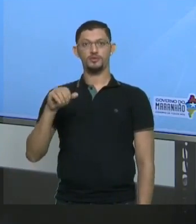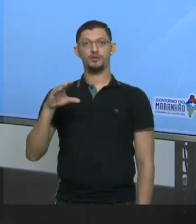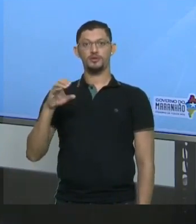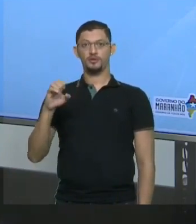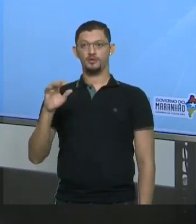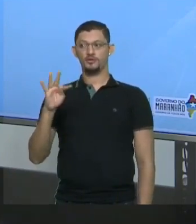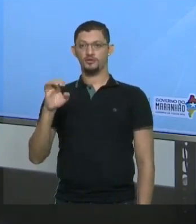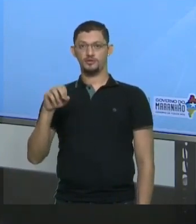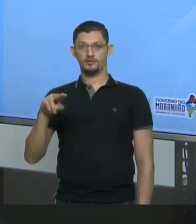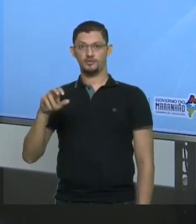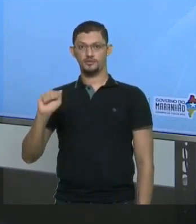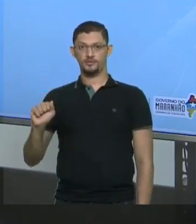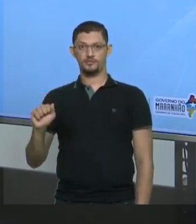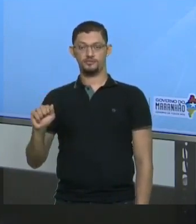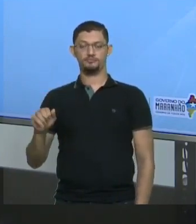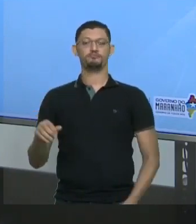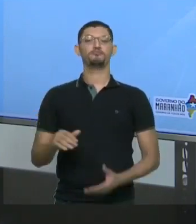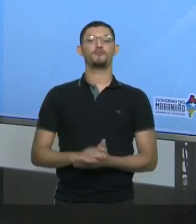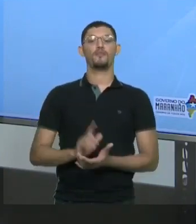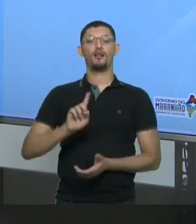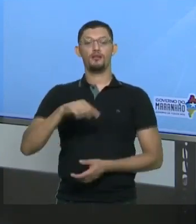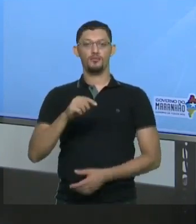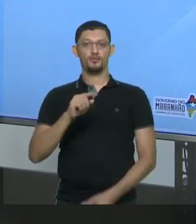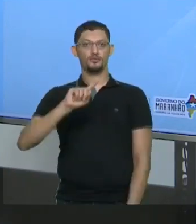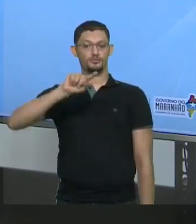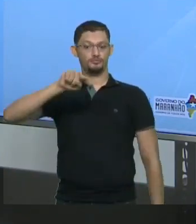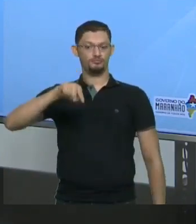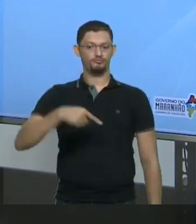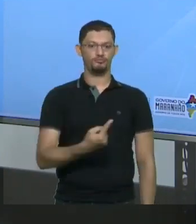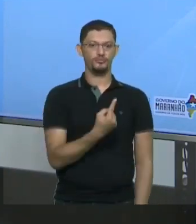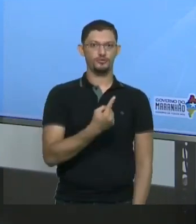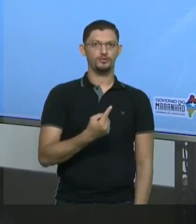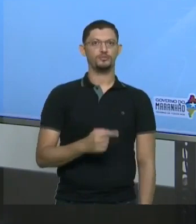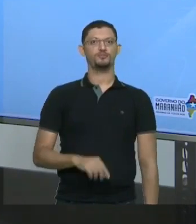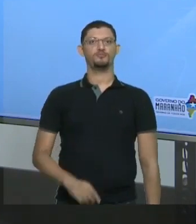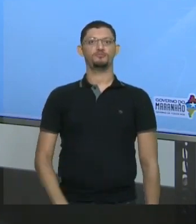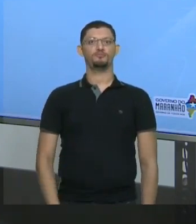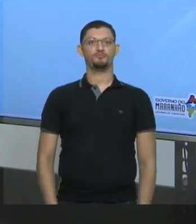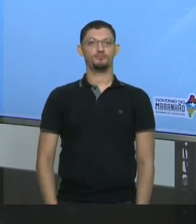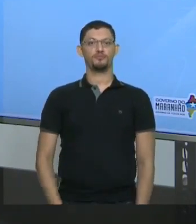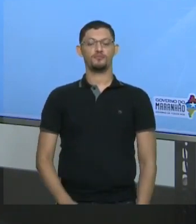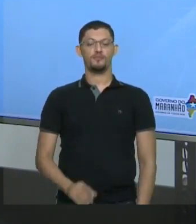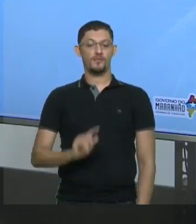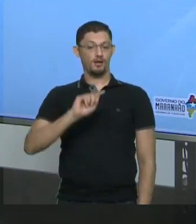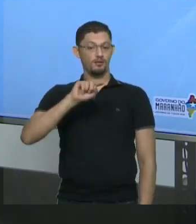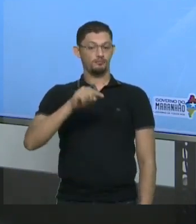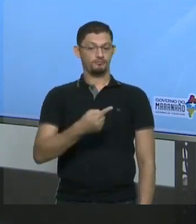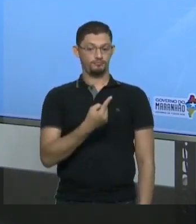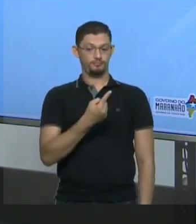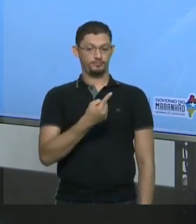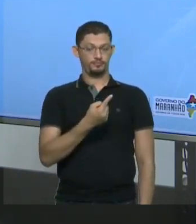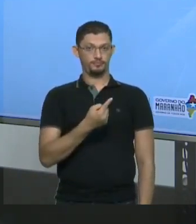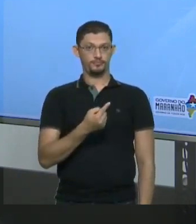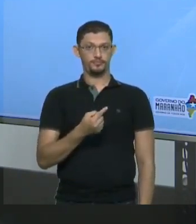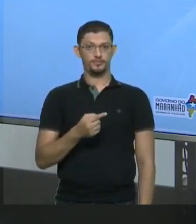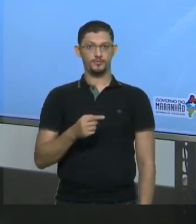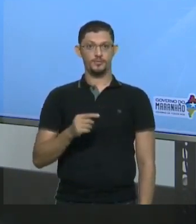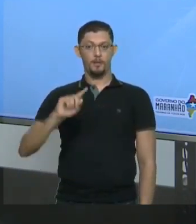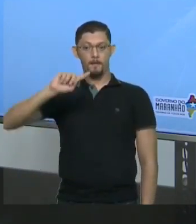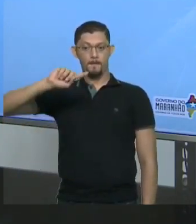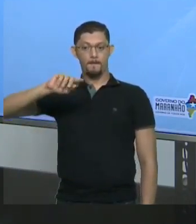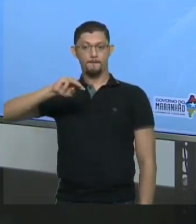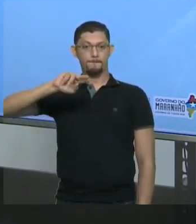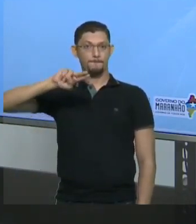unidade, dezena e centena de milhar e unidade, dezena e centena de milhão.